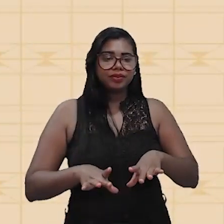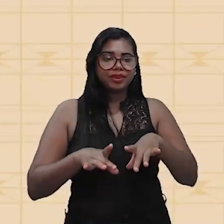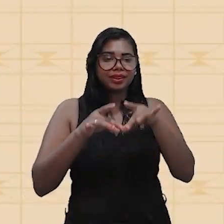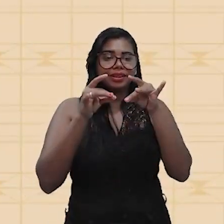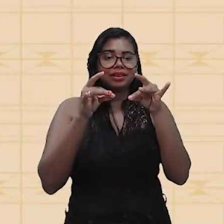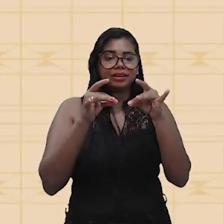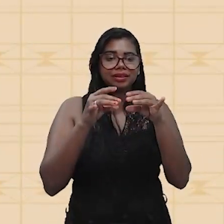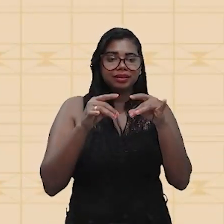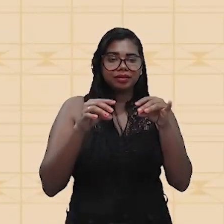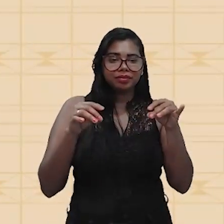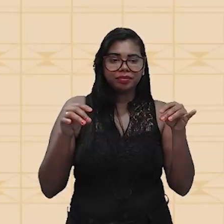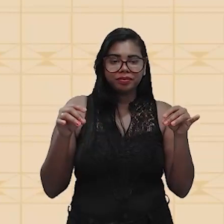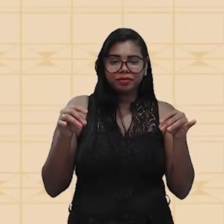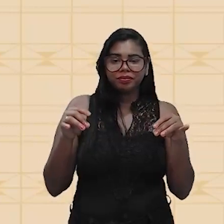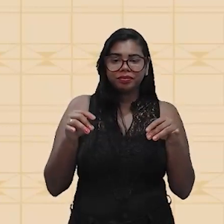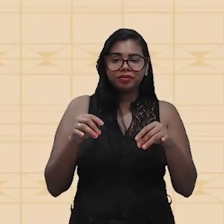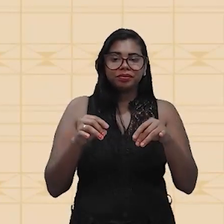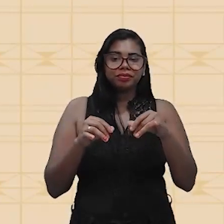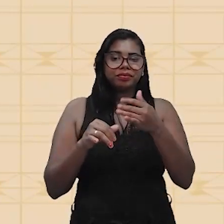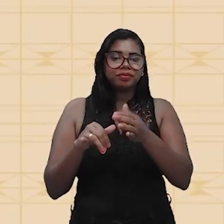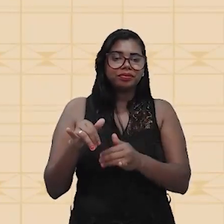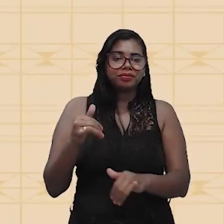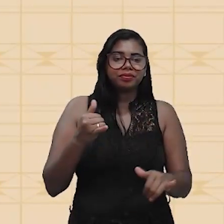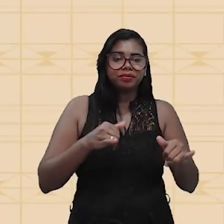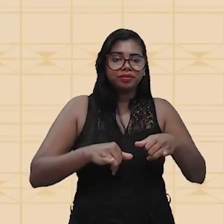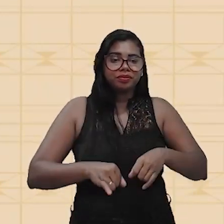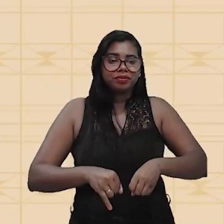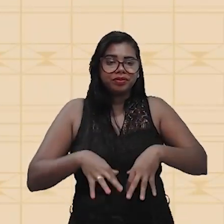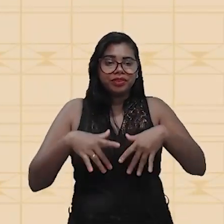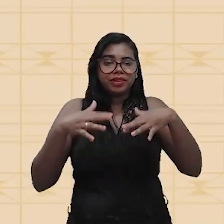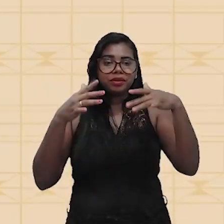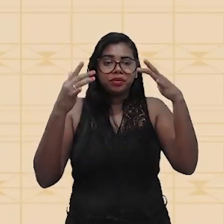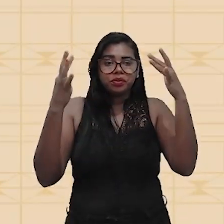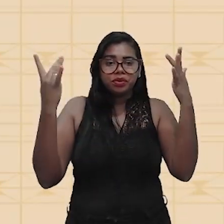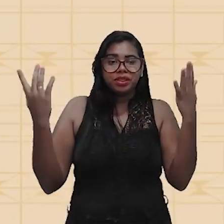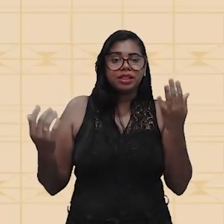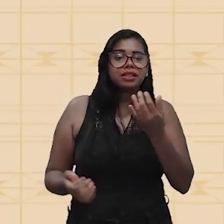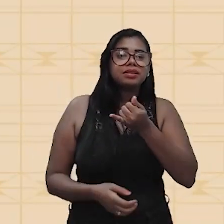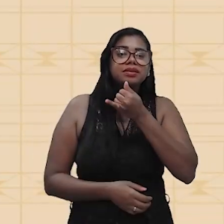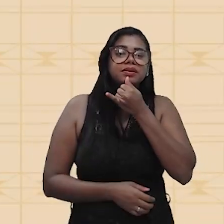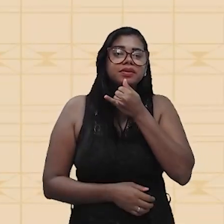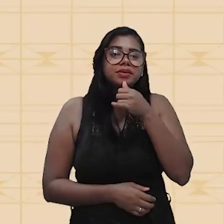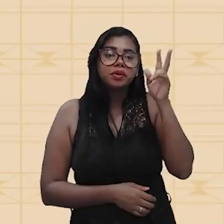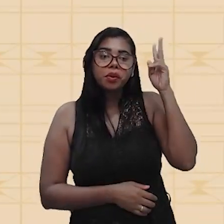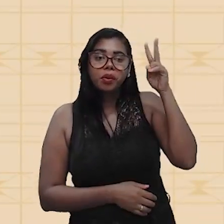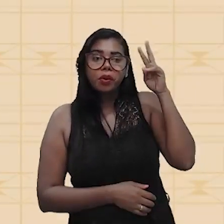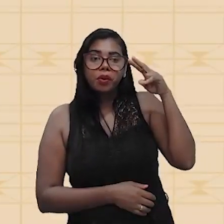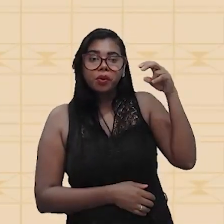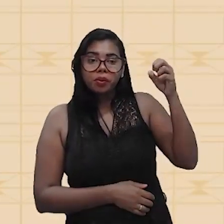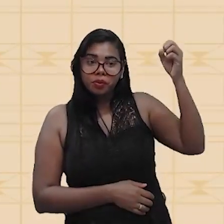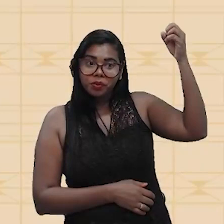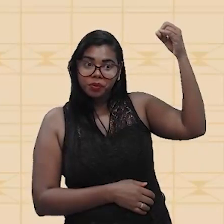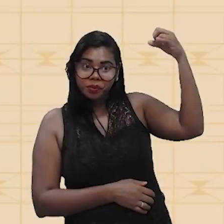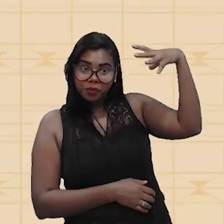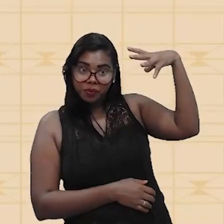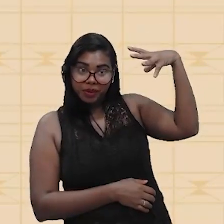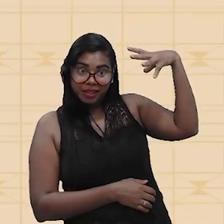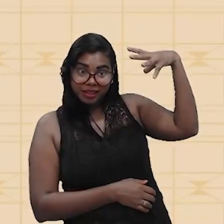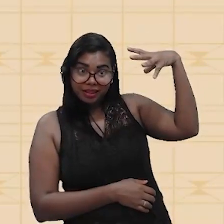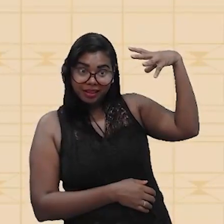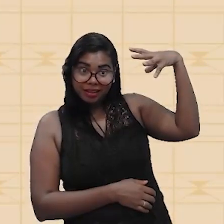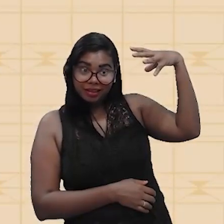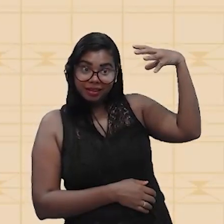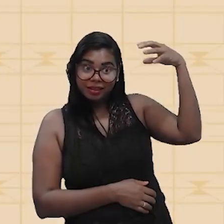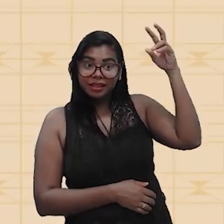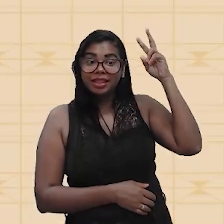forma, se temos os gases, por exemplo, quando a gente pensa numa lâmpada fluorescente, lembre que